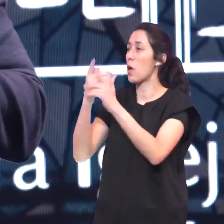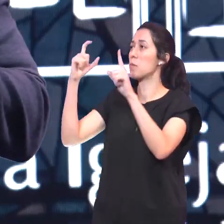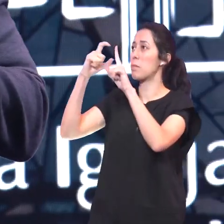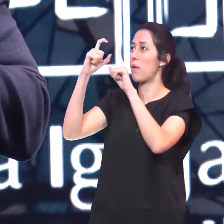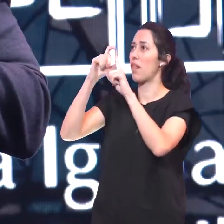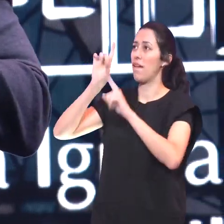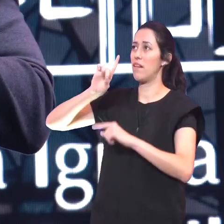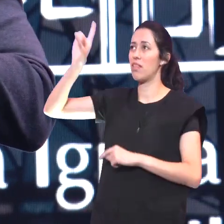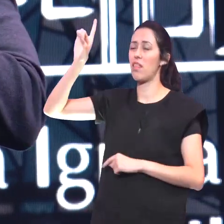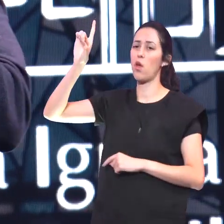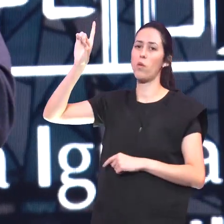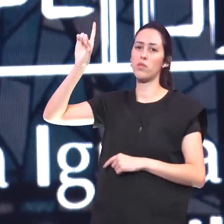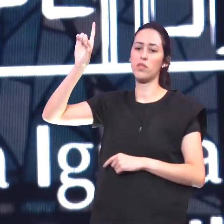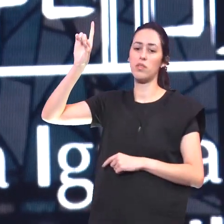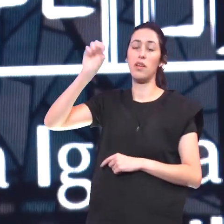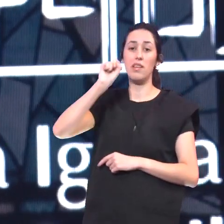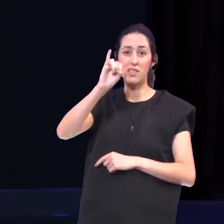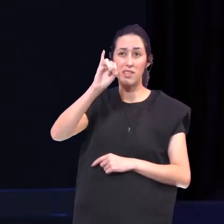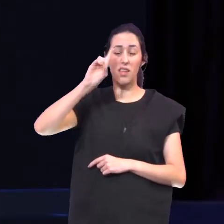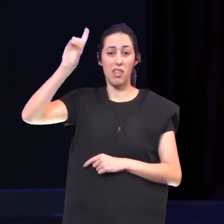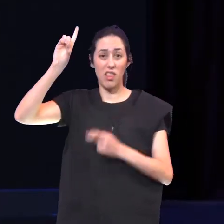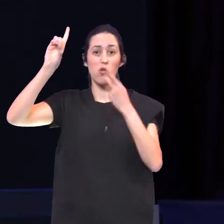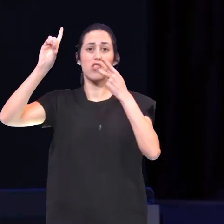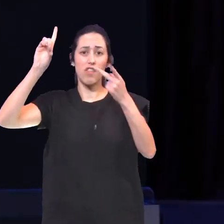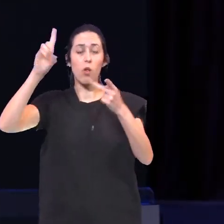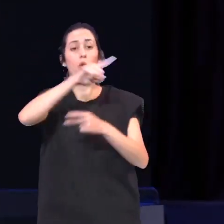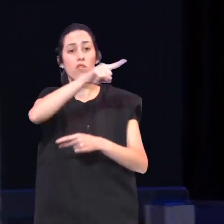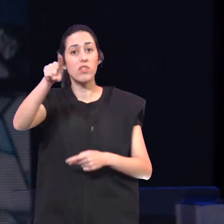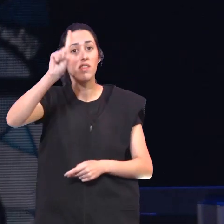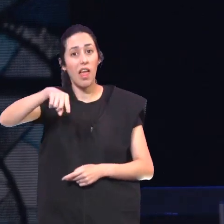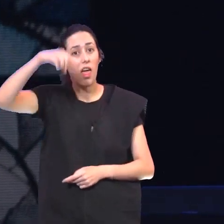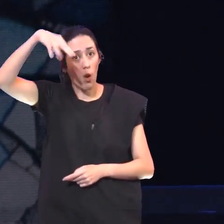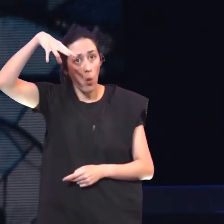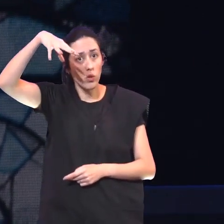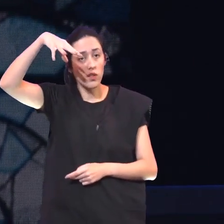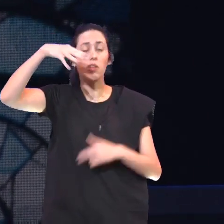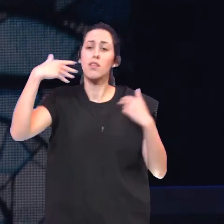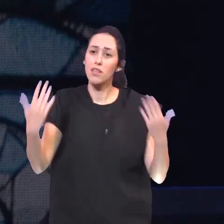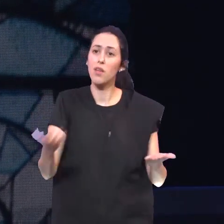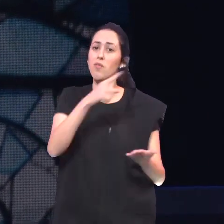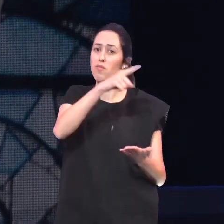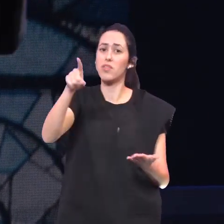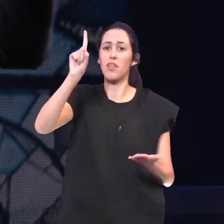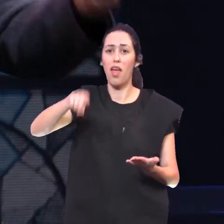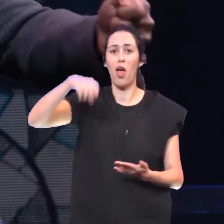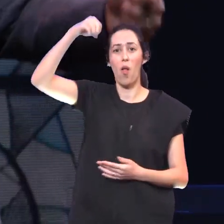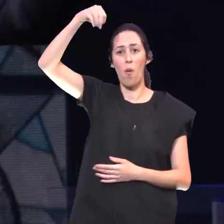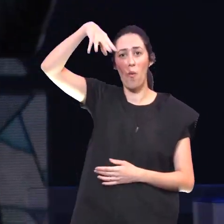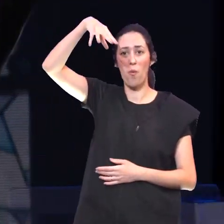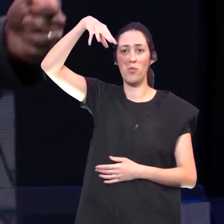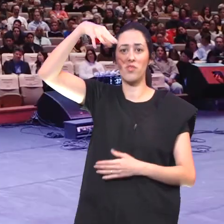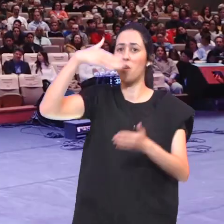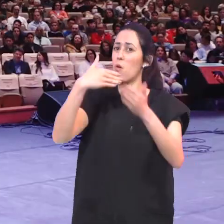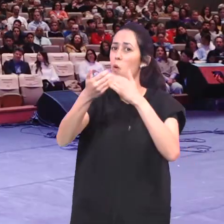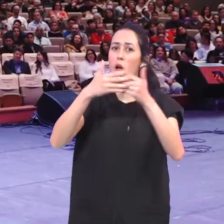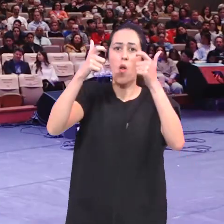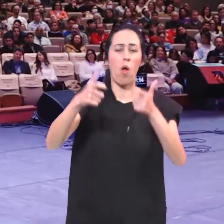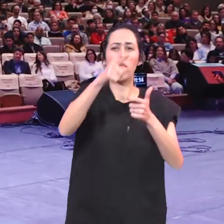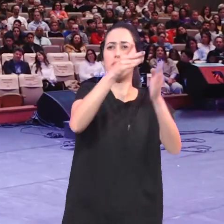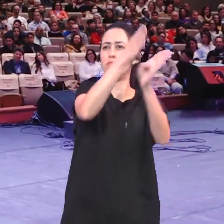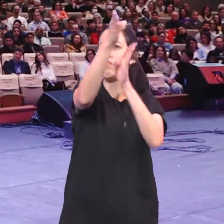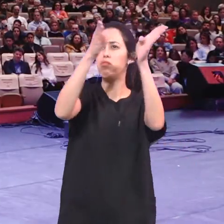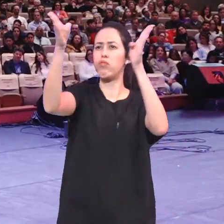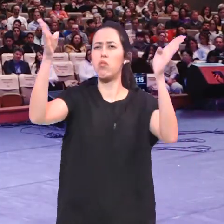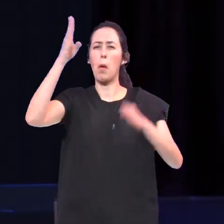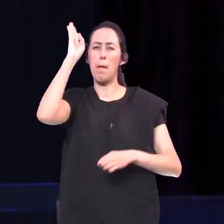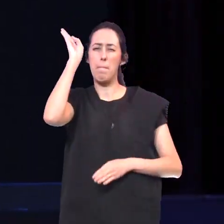Deus E se Deus Disse que nós Somos luz Nós somos luz E onde nós Chegarmos As trevas O mal